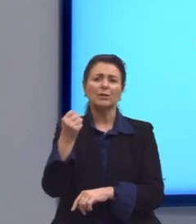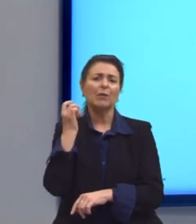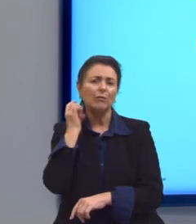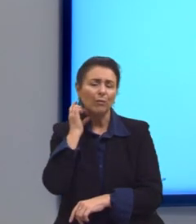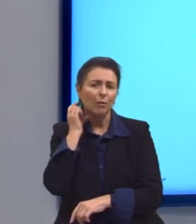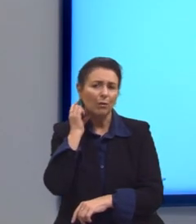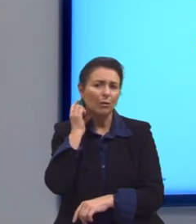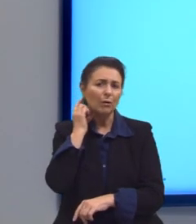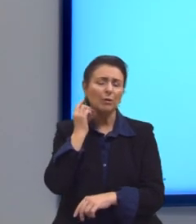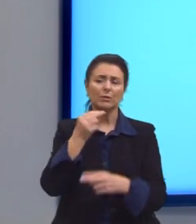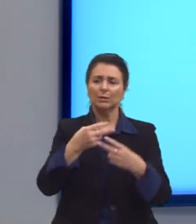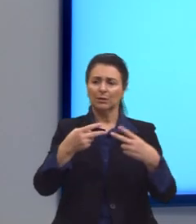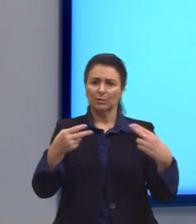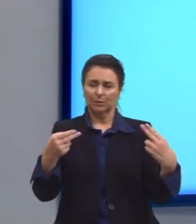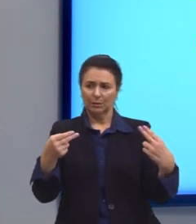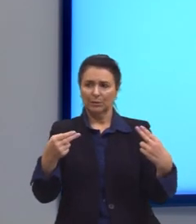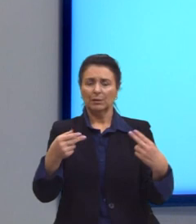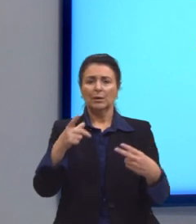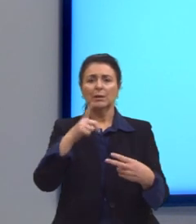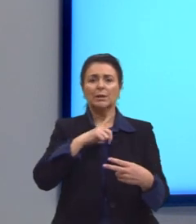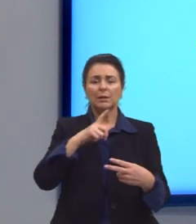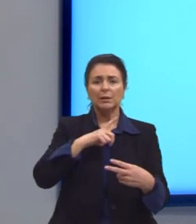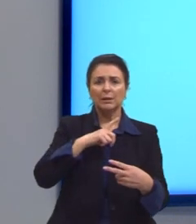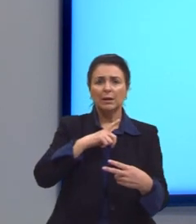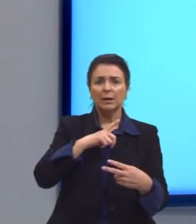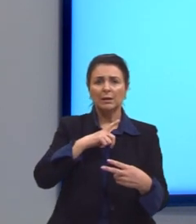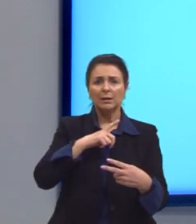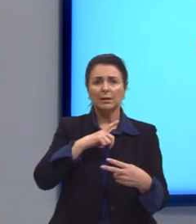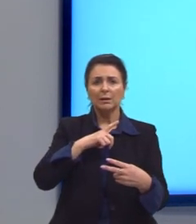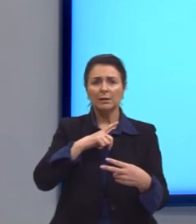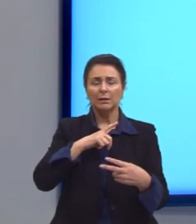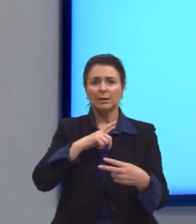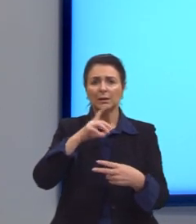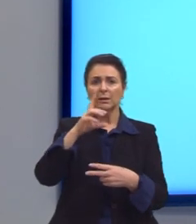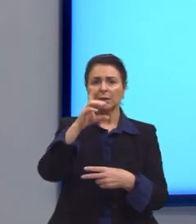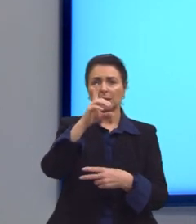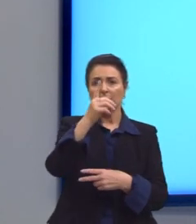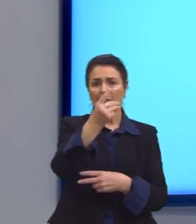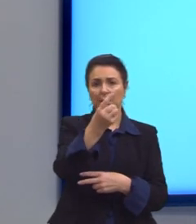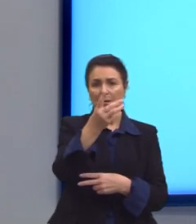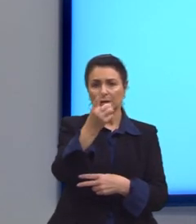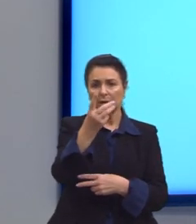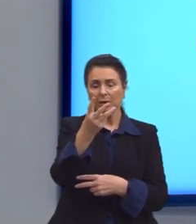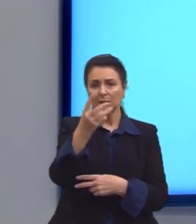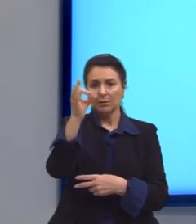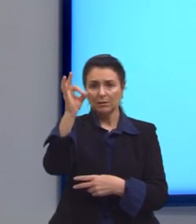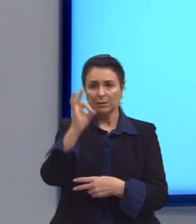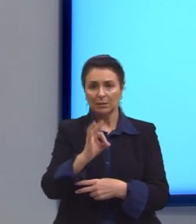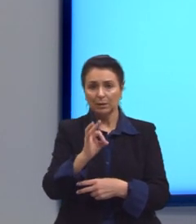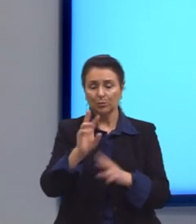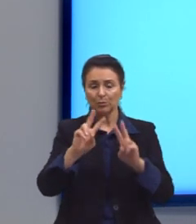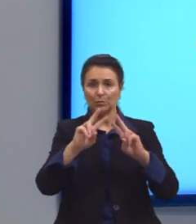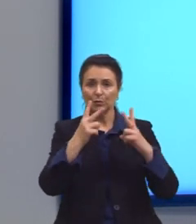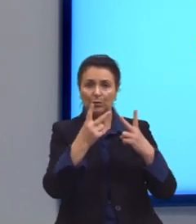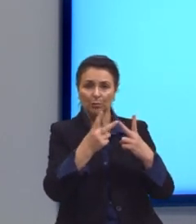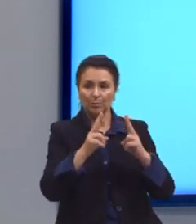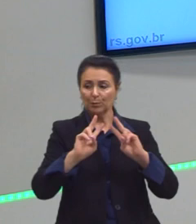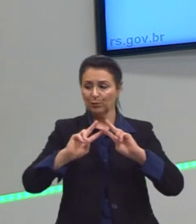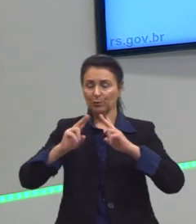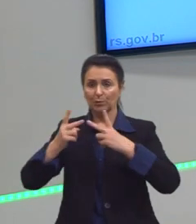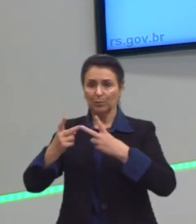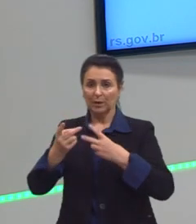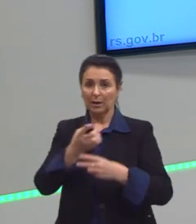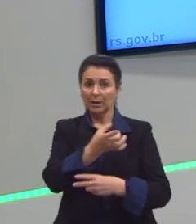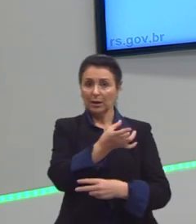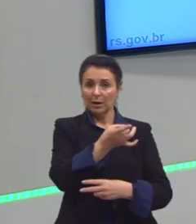diz no rótulo que tem em torno de 13% de volume por volume. O isso significa? Que para